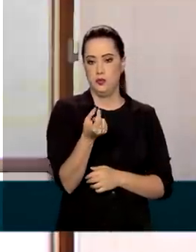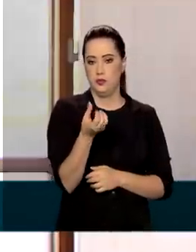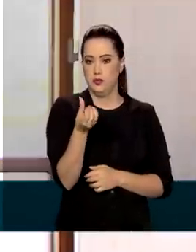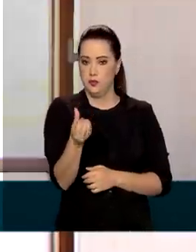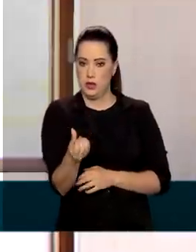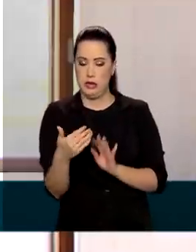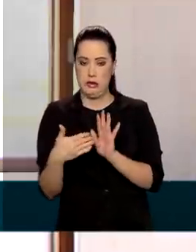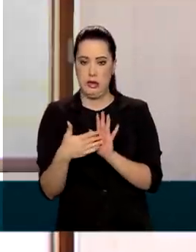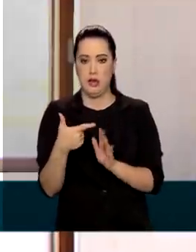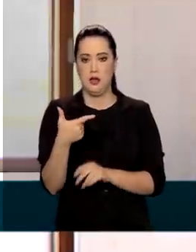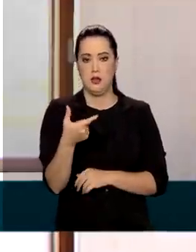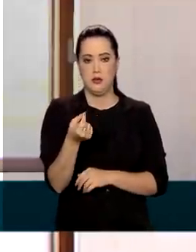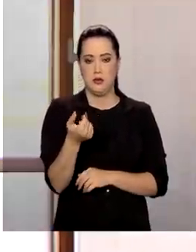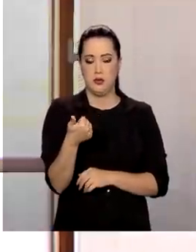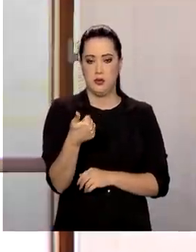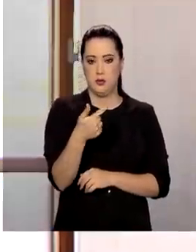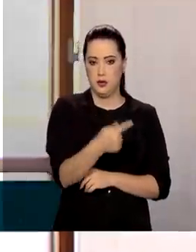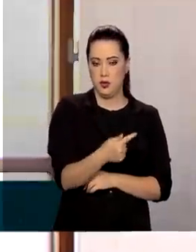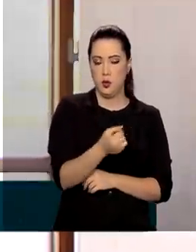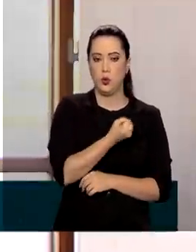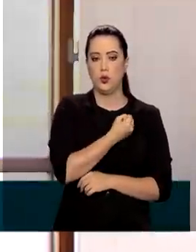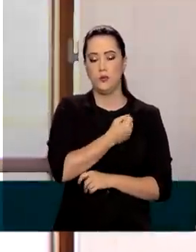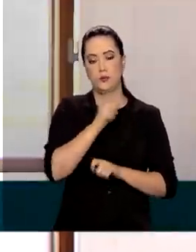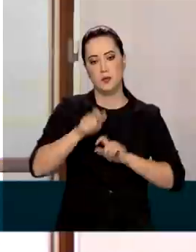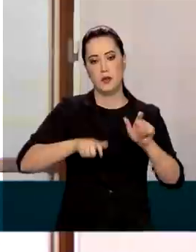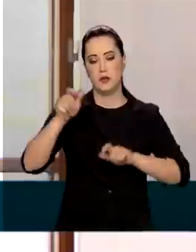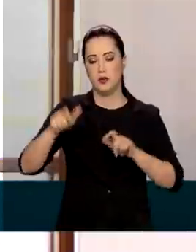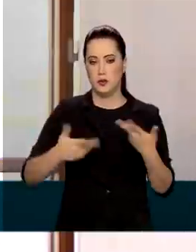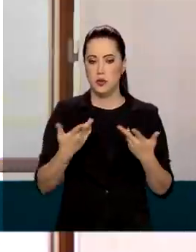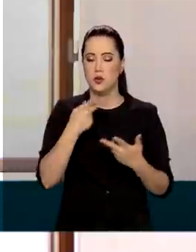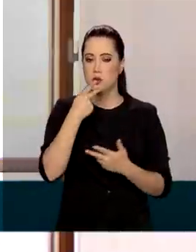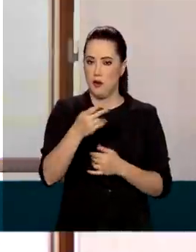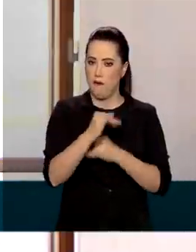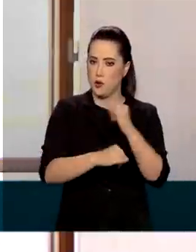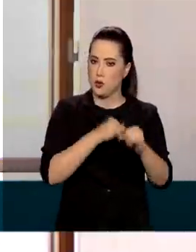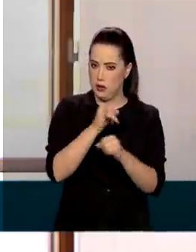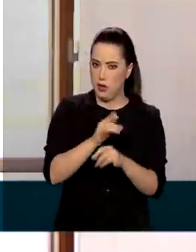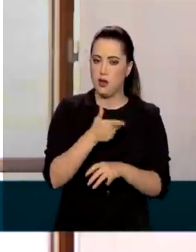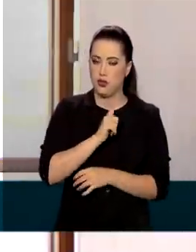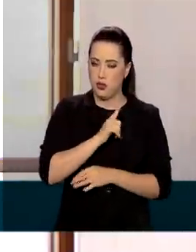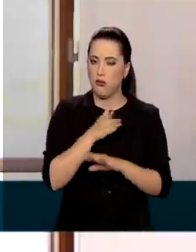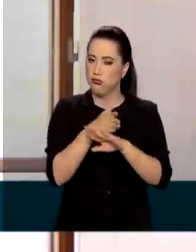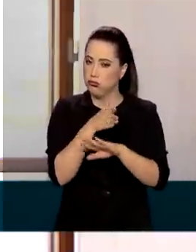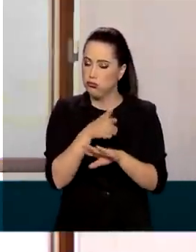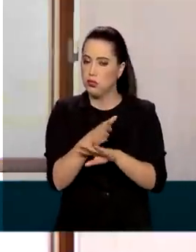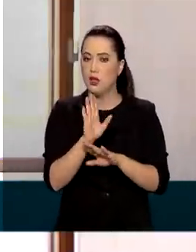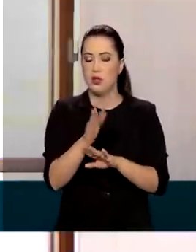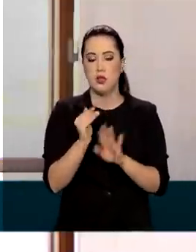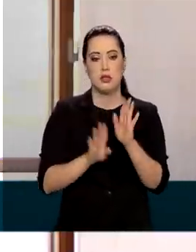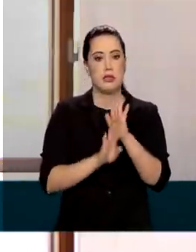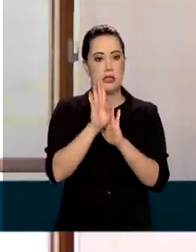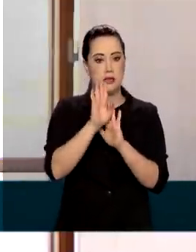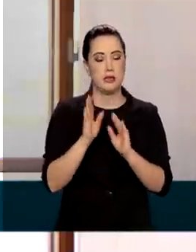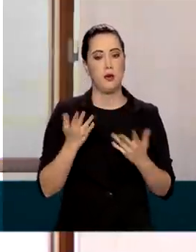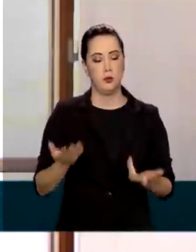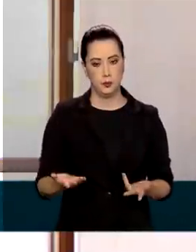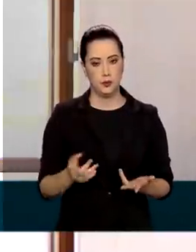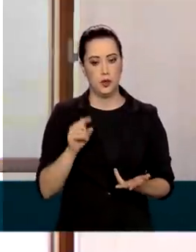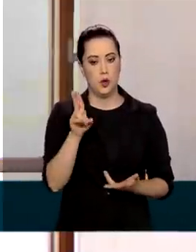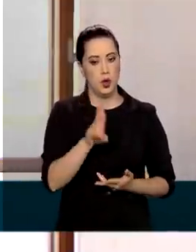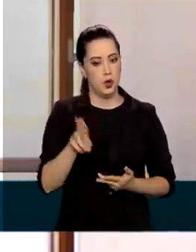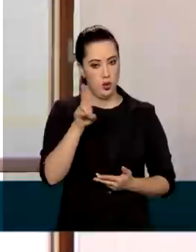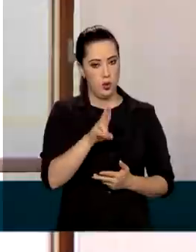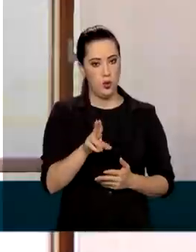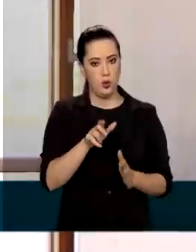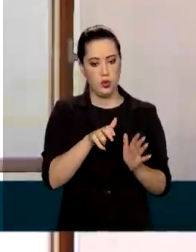número de produtores que declararam ter acesso à internet cresceu 1.900%. Já o uso de máquinas como